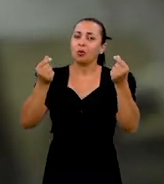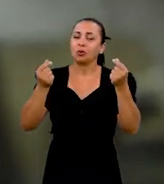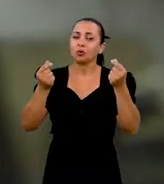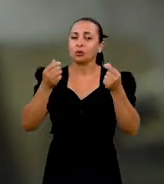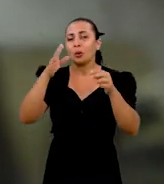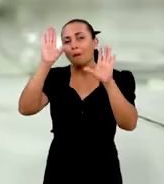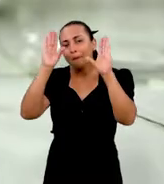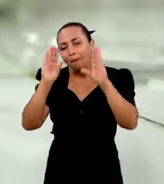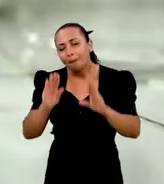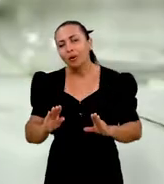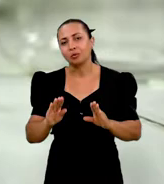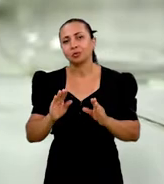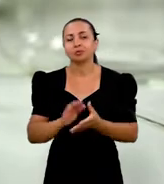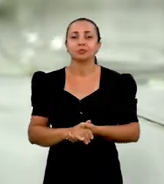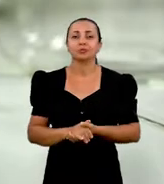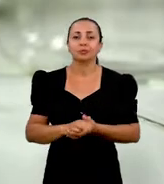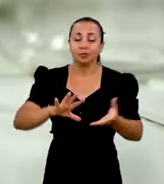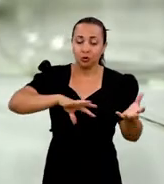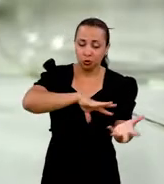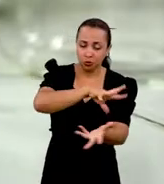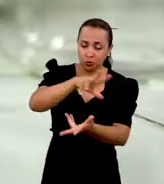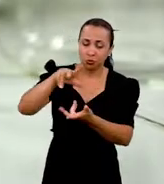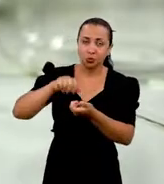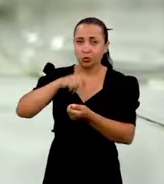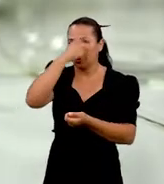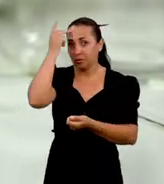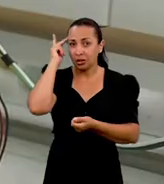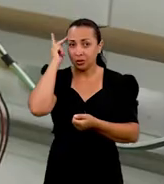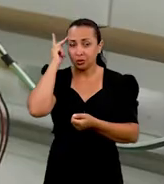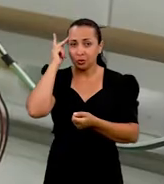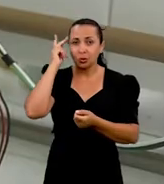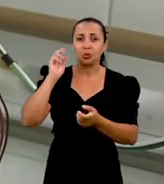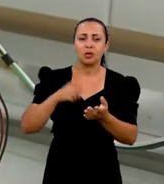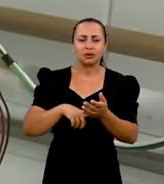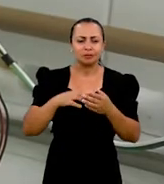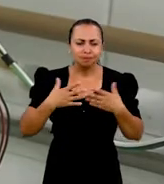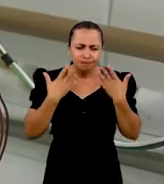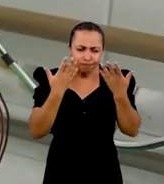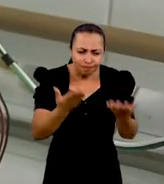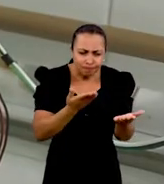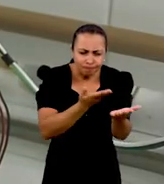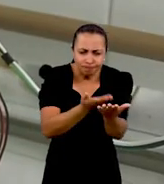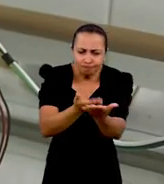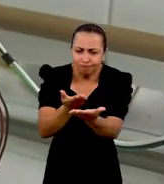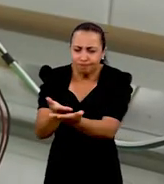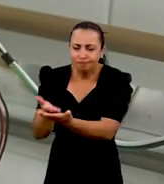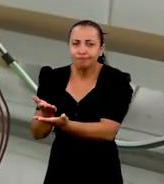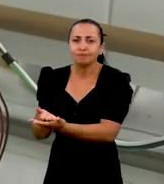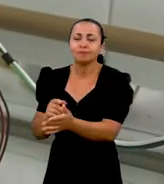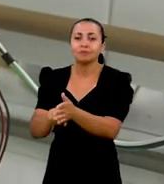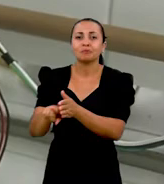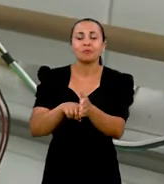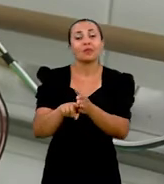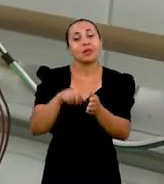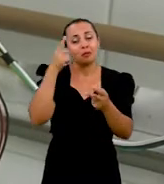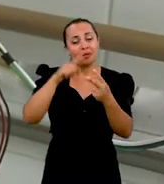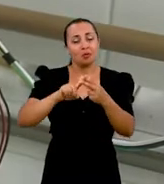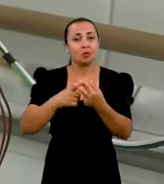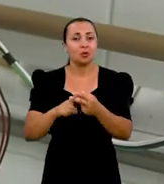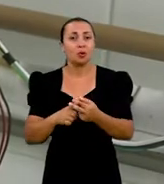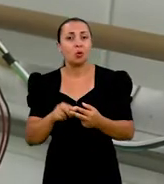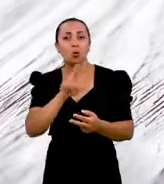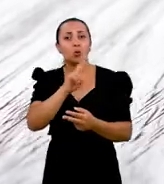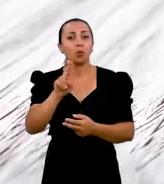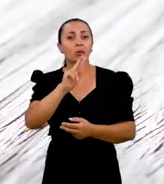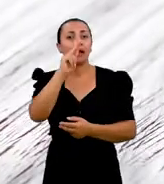custos viáveis. Ao redor do mundo, cientistas e pesquisadores se dedicam a pesquisar alternativas para a